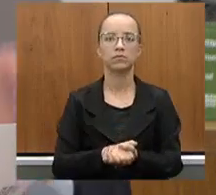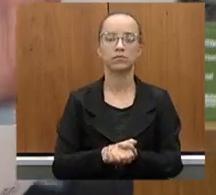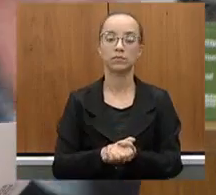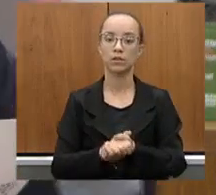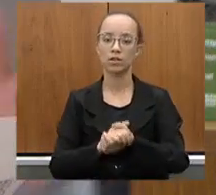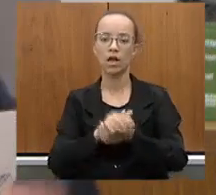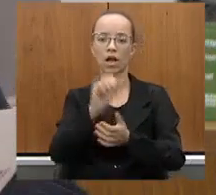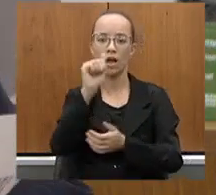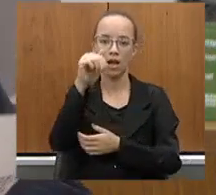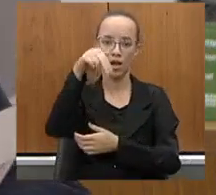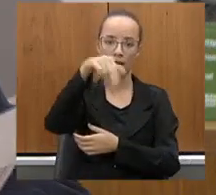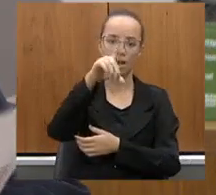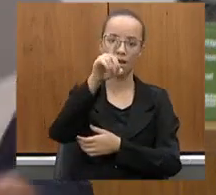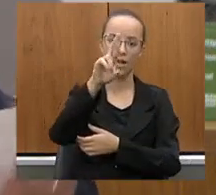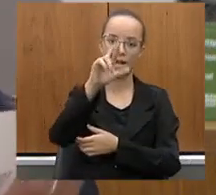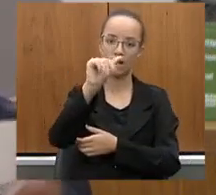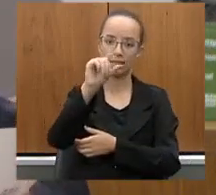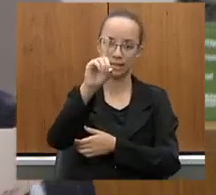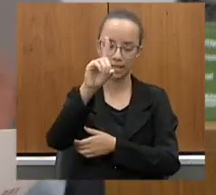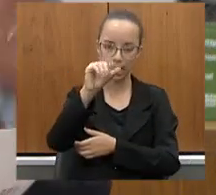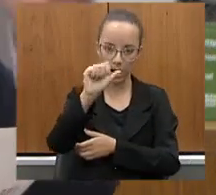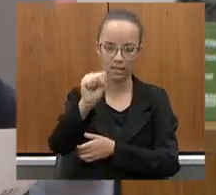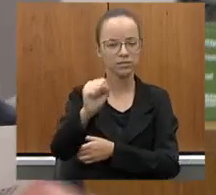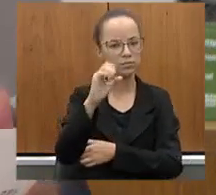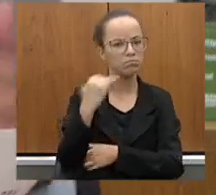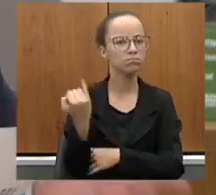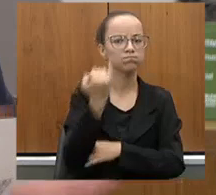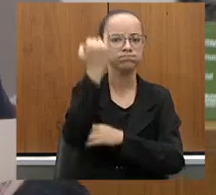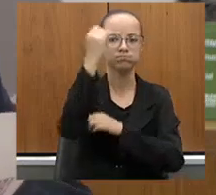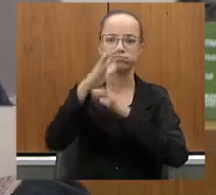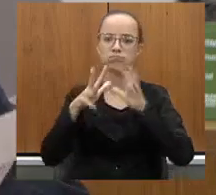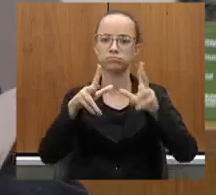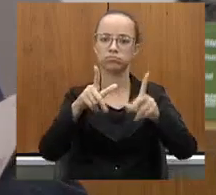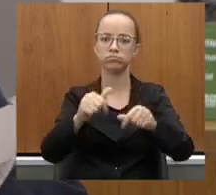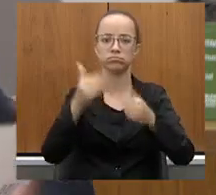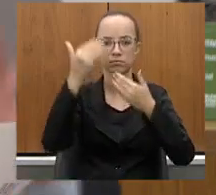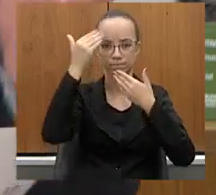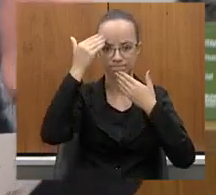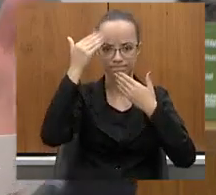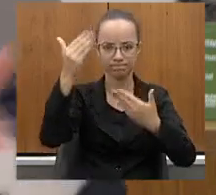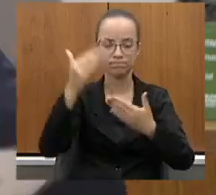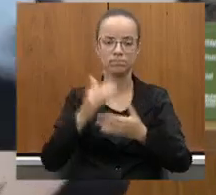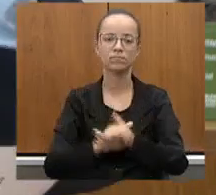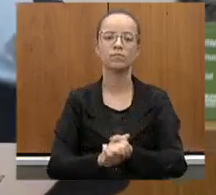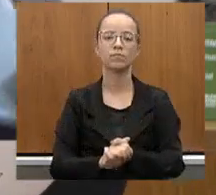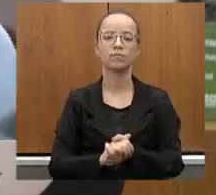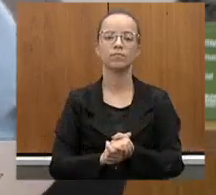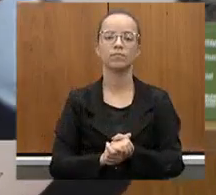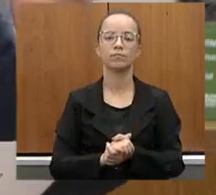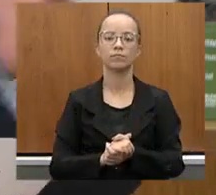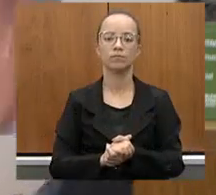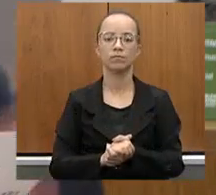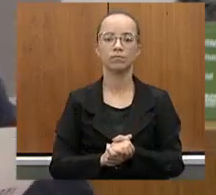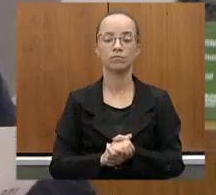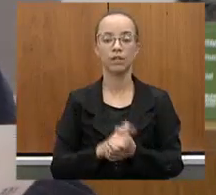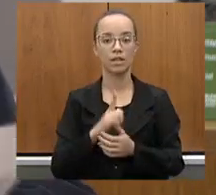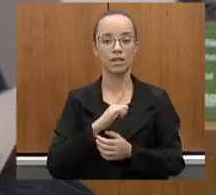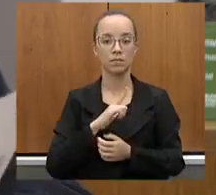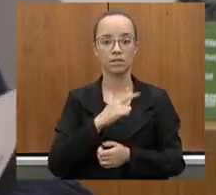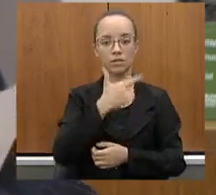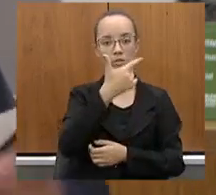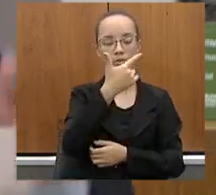Andradas, tão importante para todos, a quem quero agradecer publicamente. E, nesse eixo mesmo, temos a